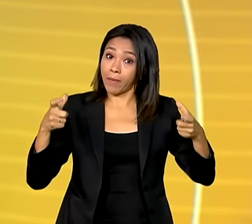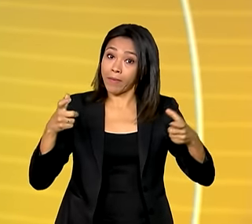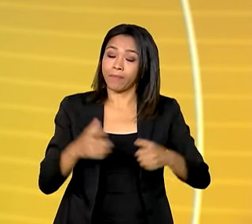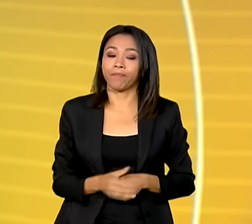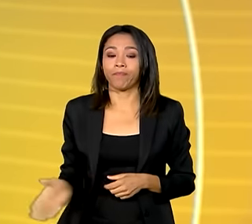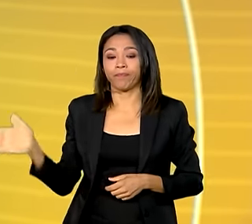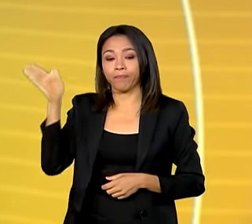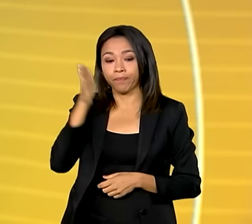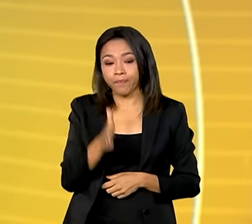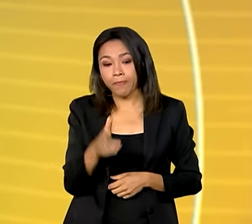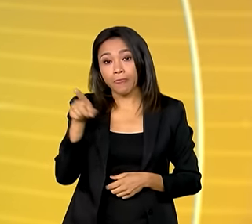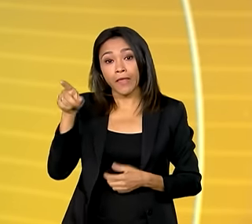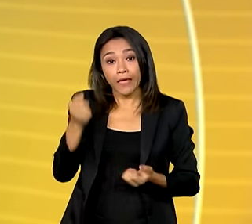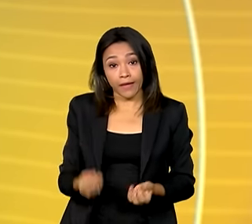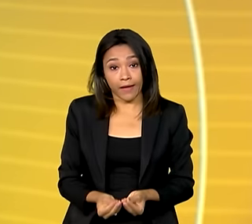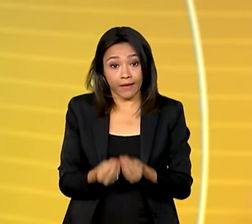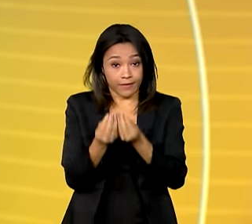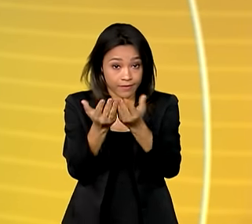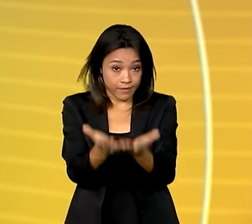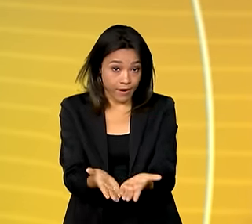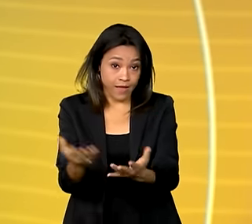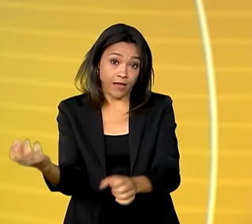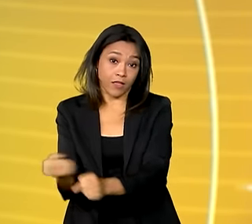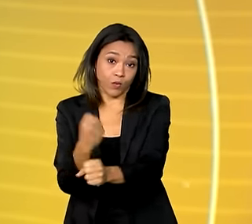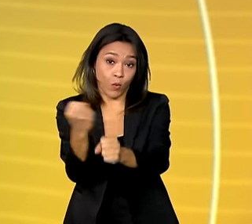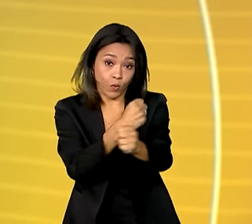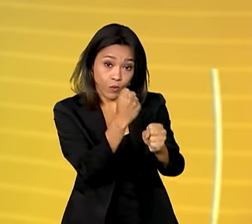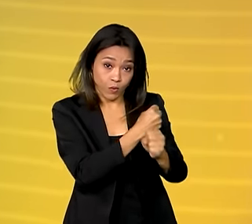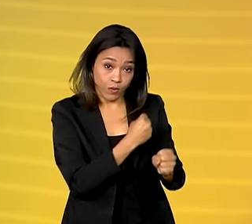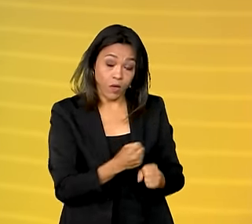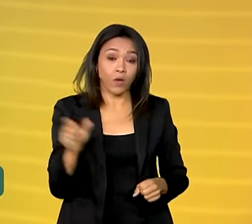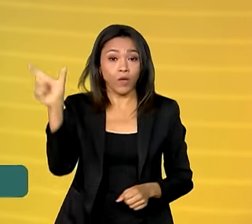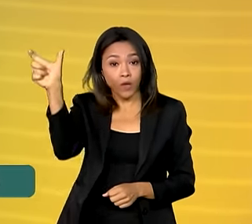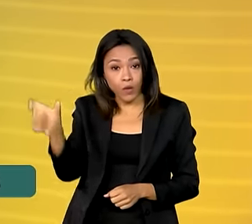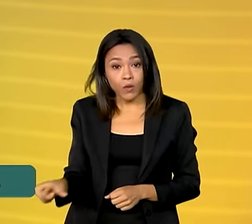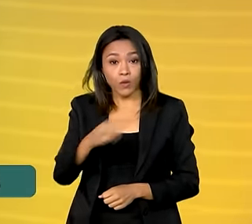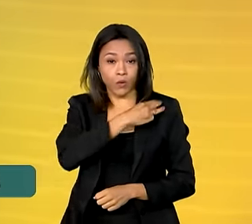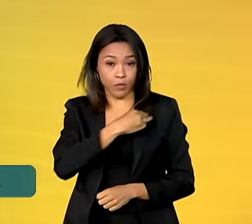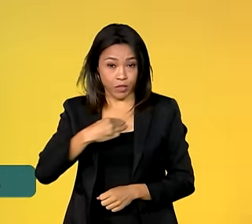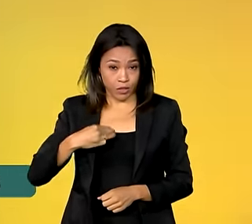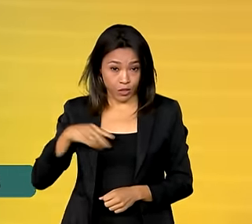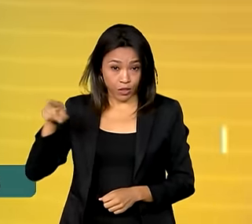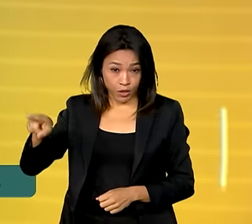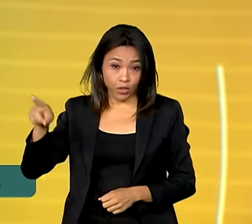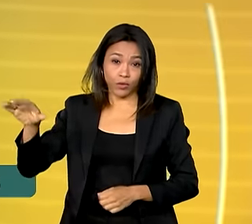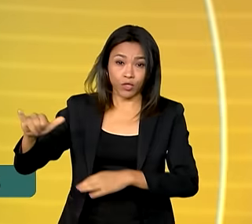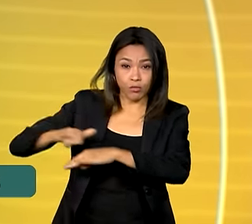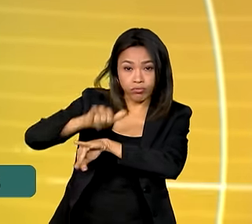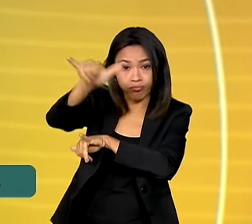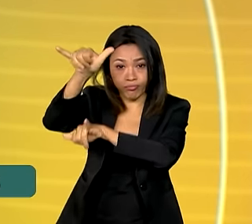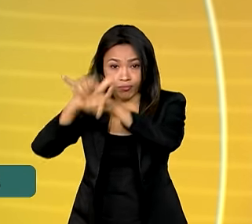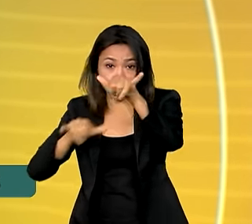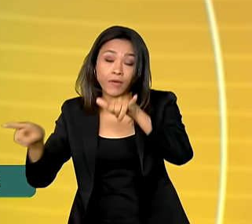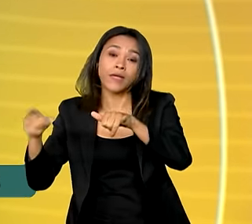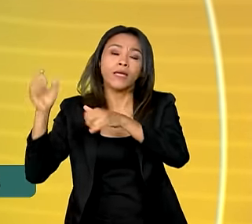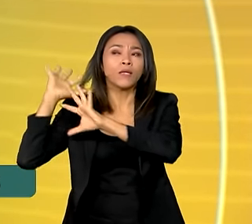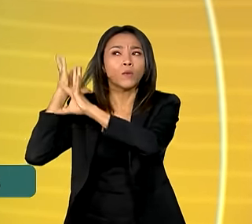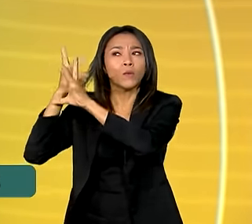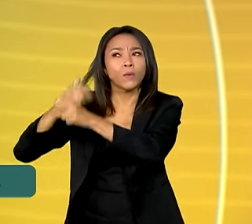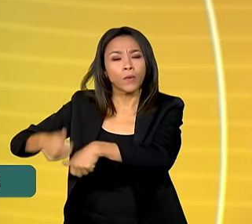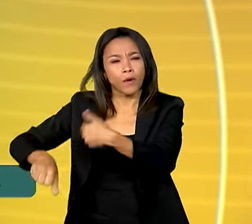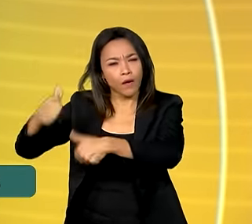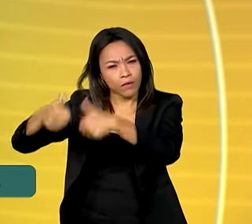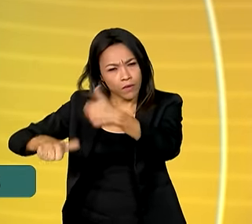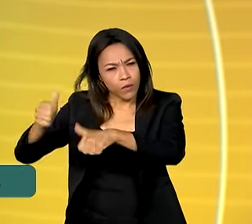durante a entrega das obras, o ministro de Portos e Aeroportos, Silvio Costa Filho, fez um balanço dos investimentos do governo federal no